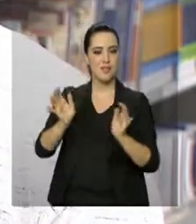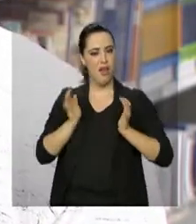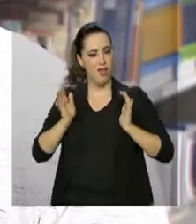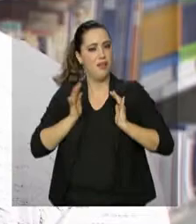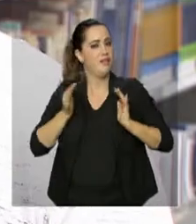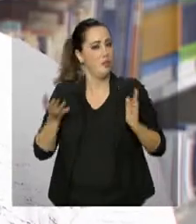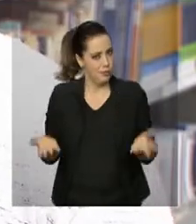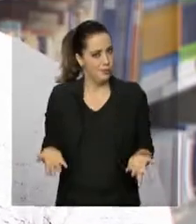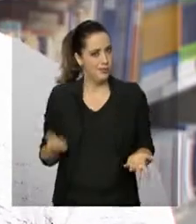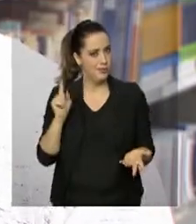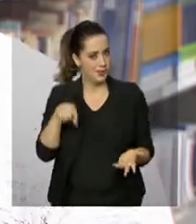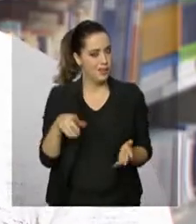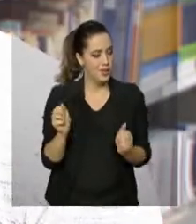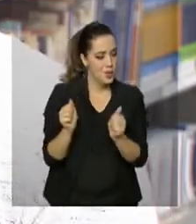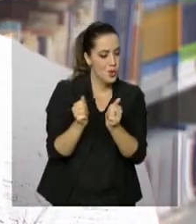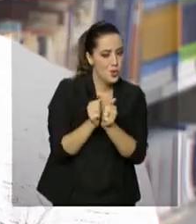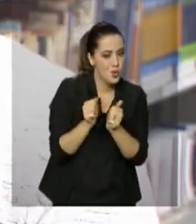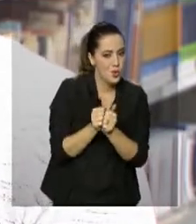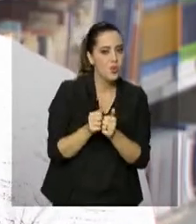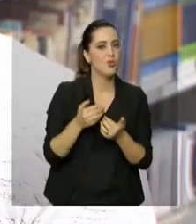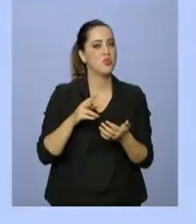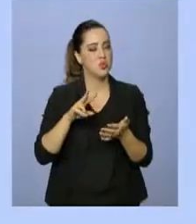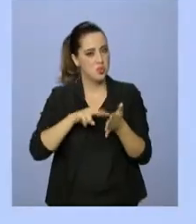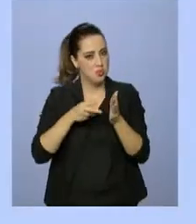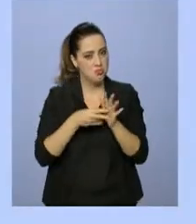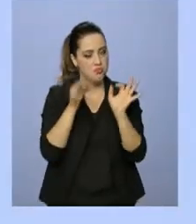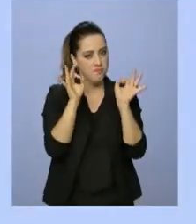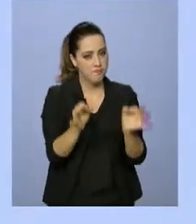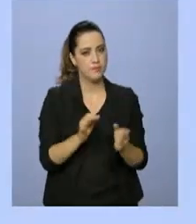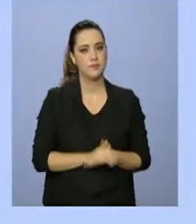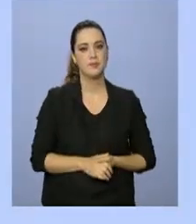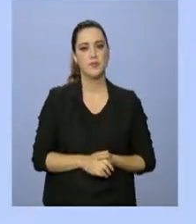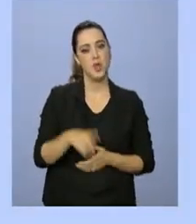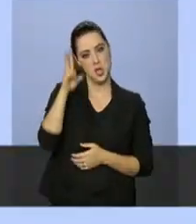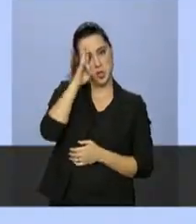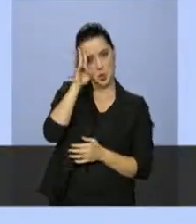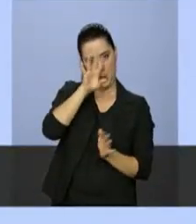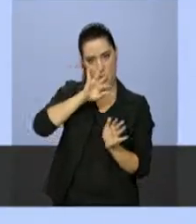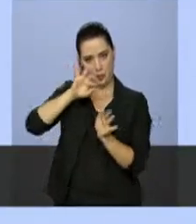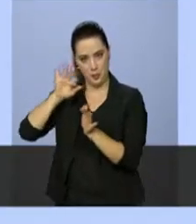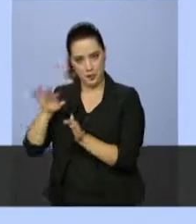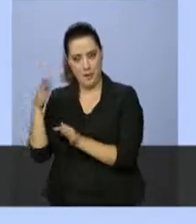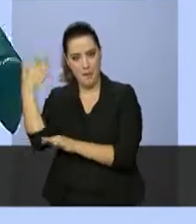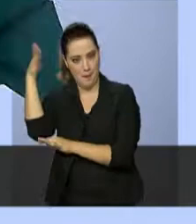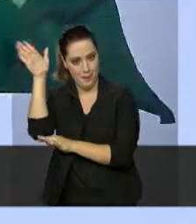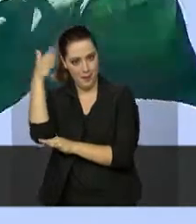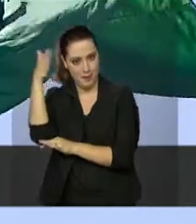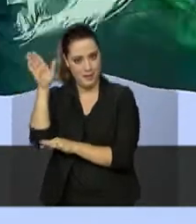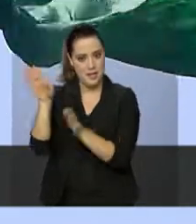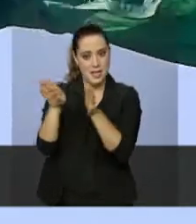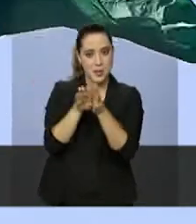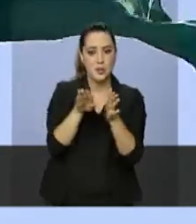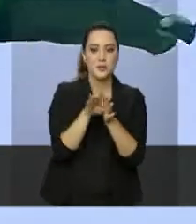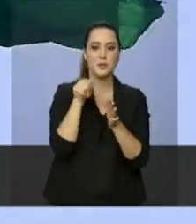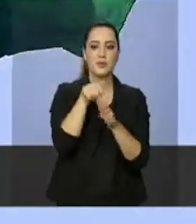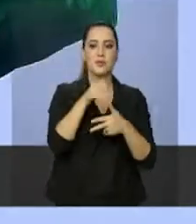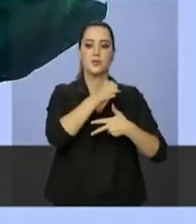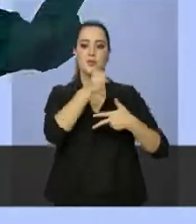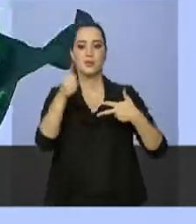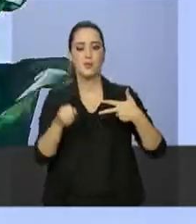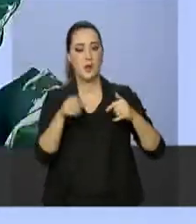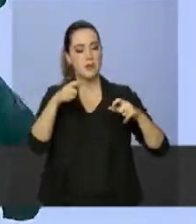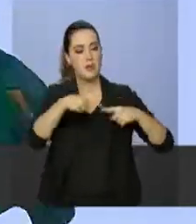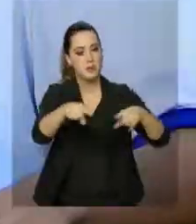ela fica ali bem interpretada. História à parte, para a bandeira do Brasil chegar à Praça dos Três